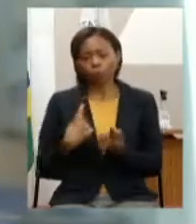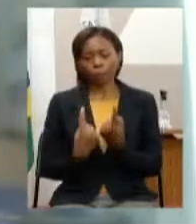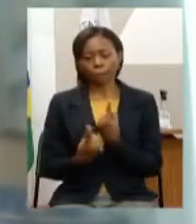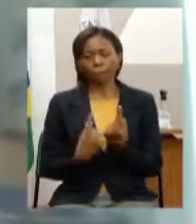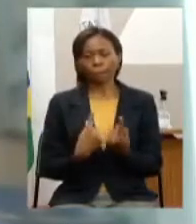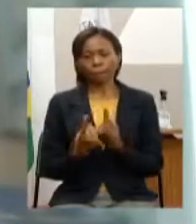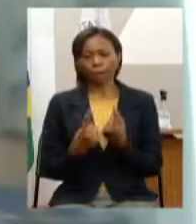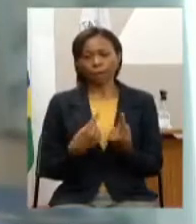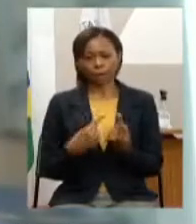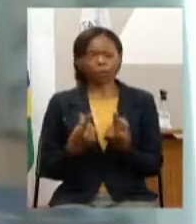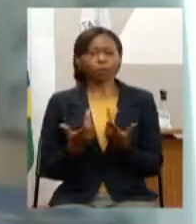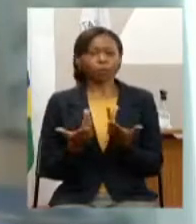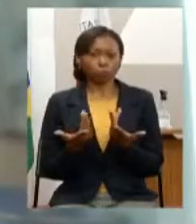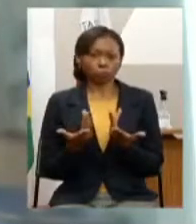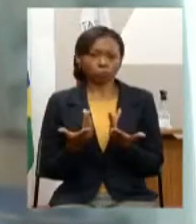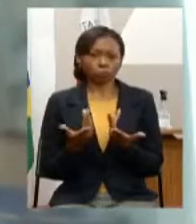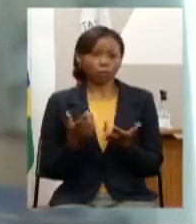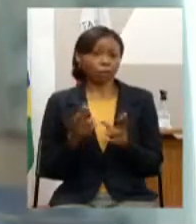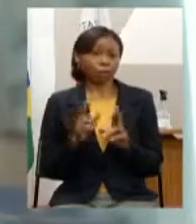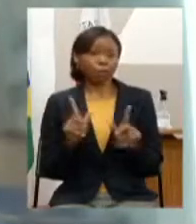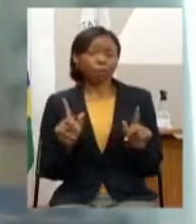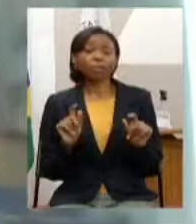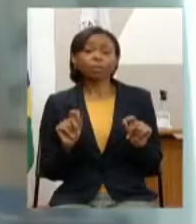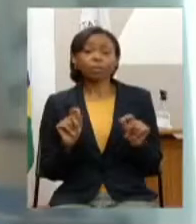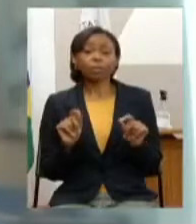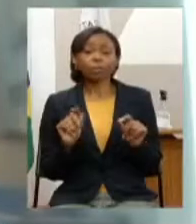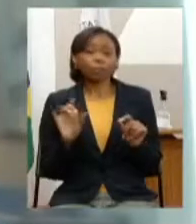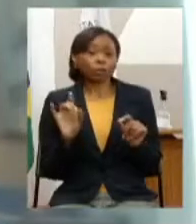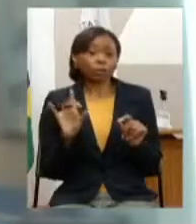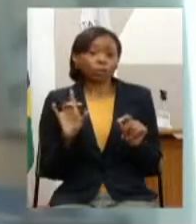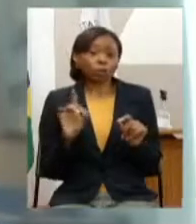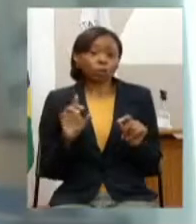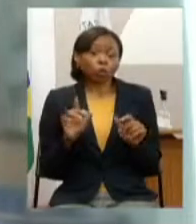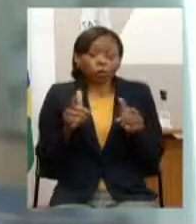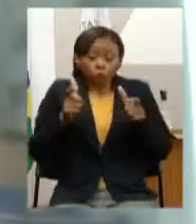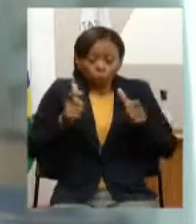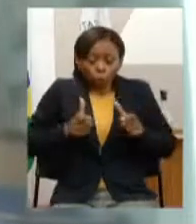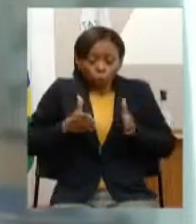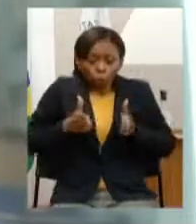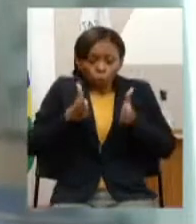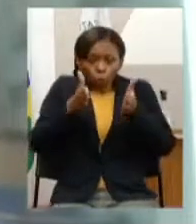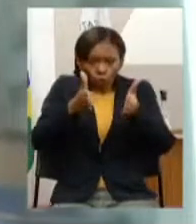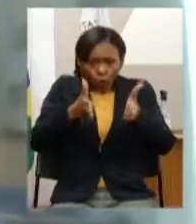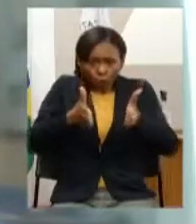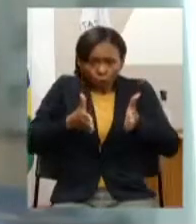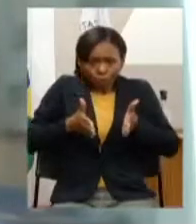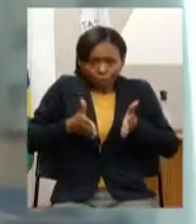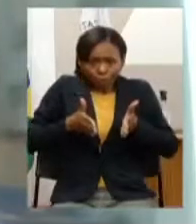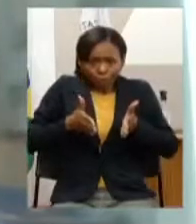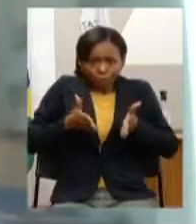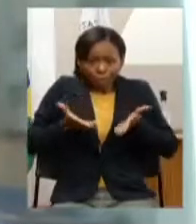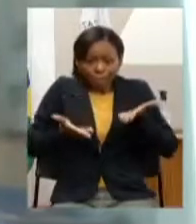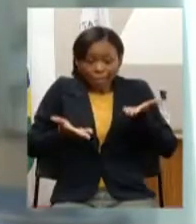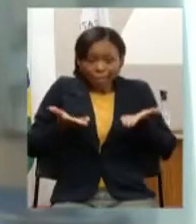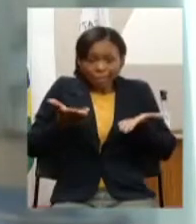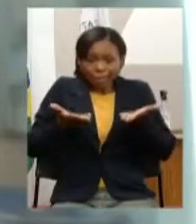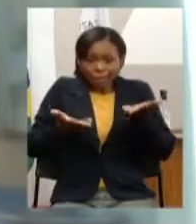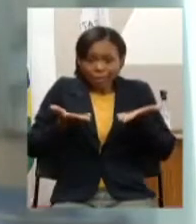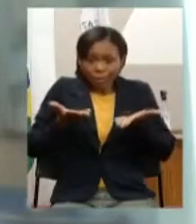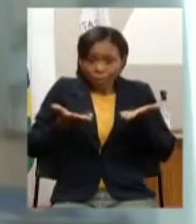técnica seria simplesmente a implantação de contenções para poder contrabalançar a diferença